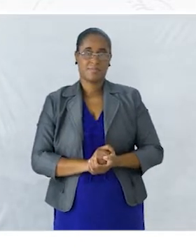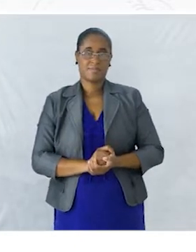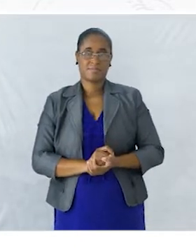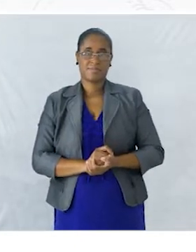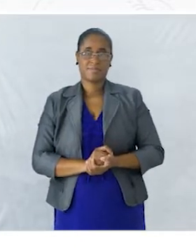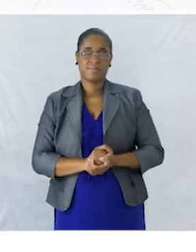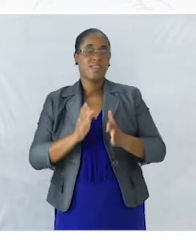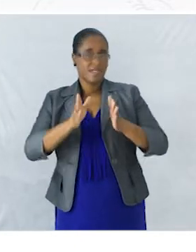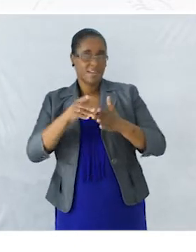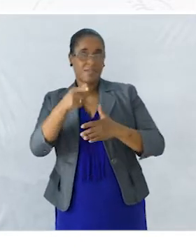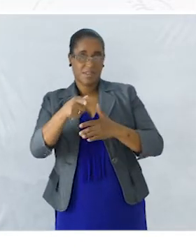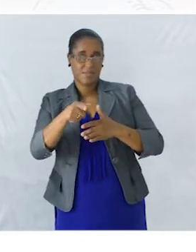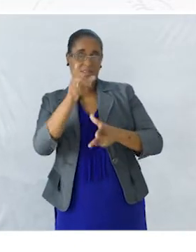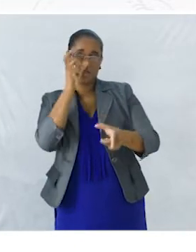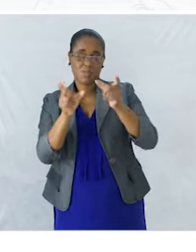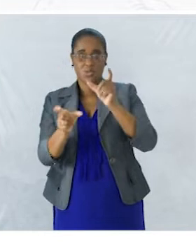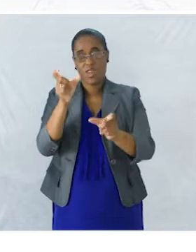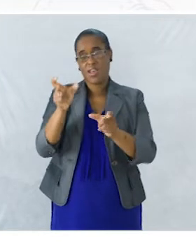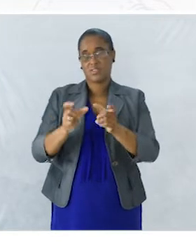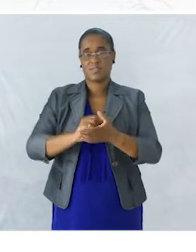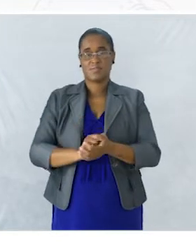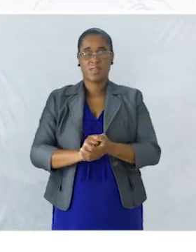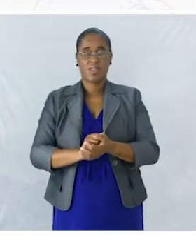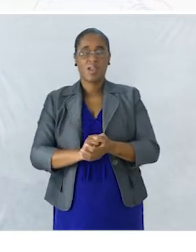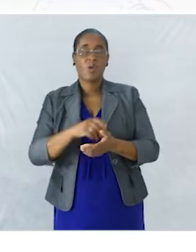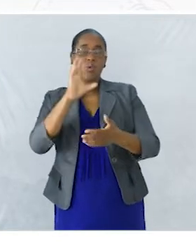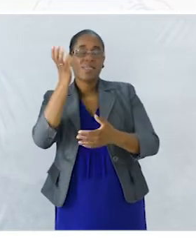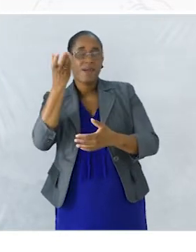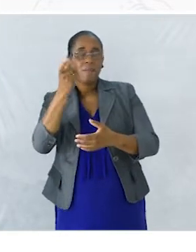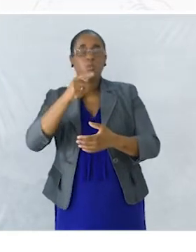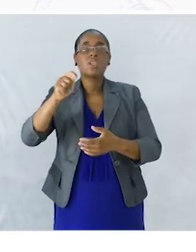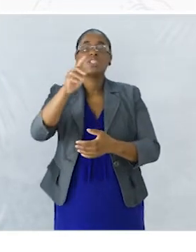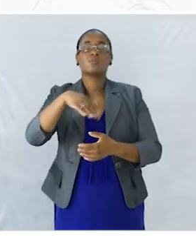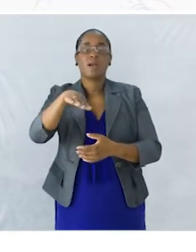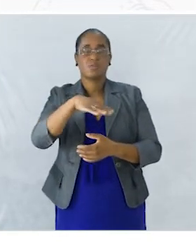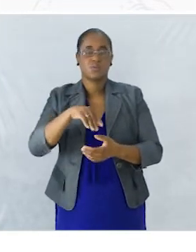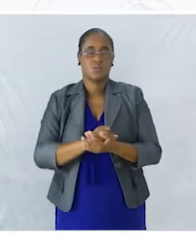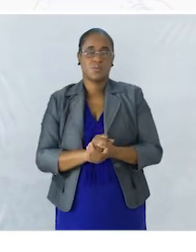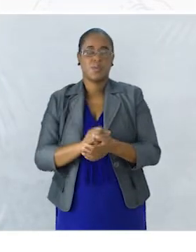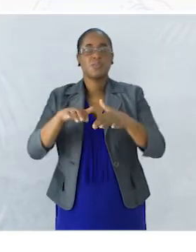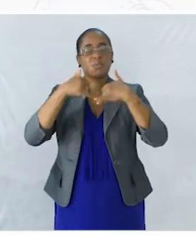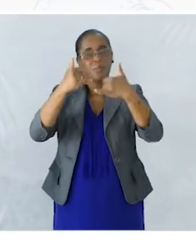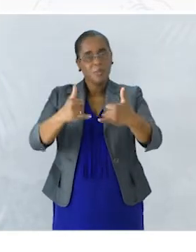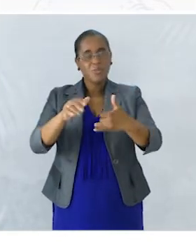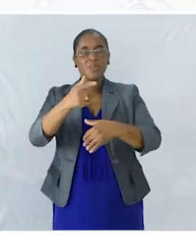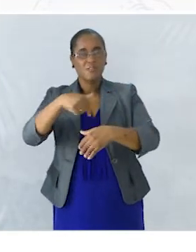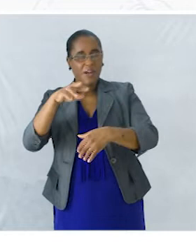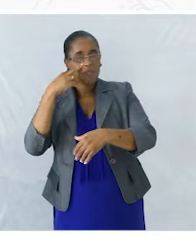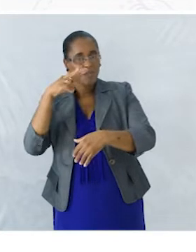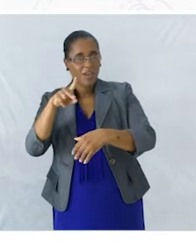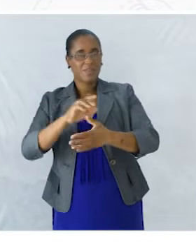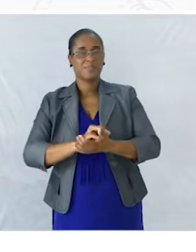Já temos as personagens O tempo E o espaço Depois Vamos ver